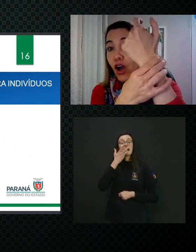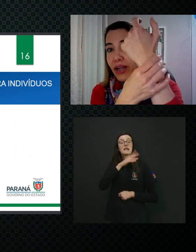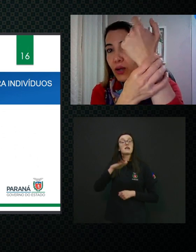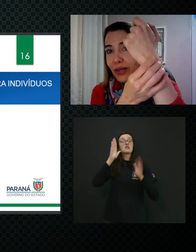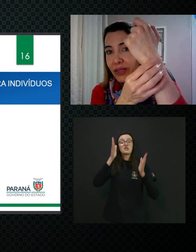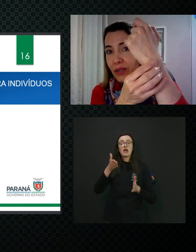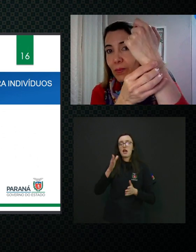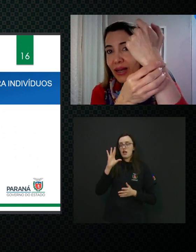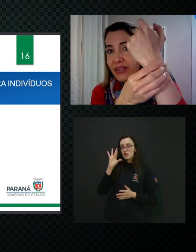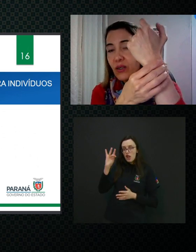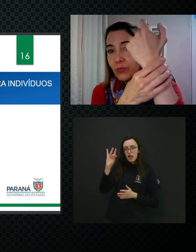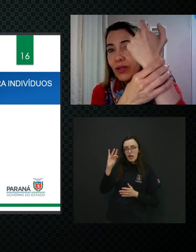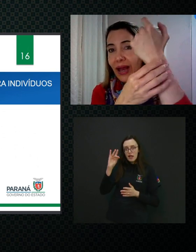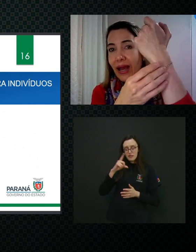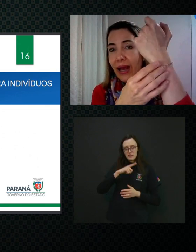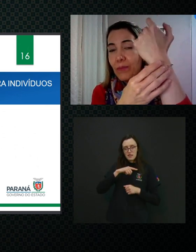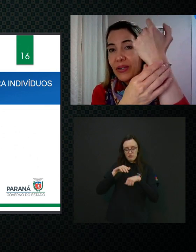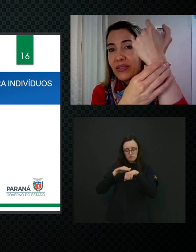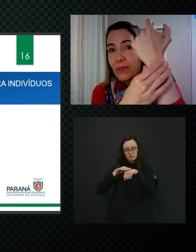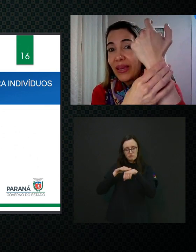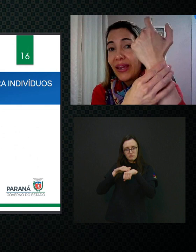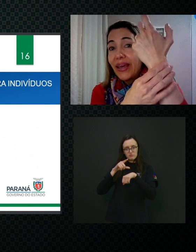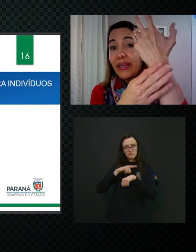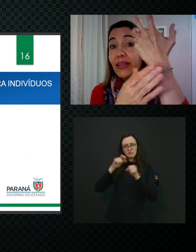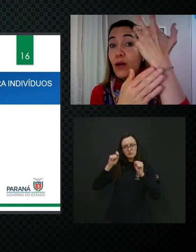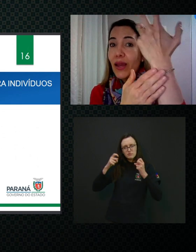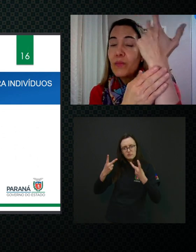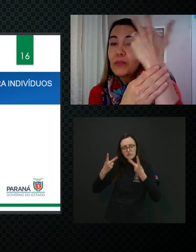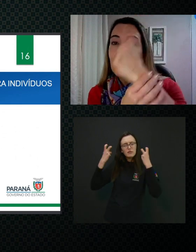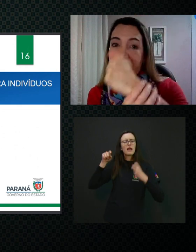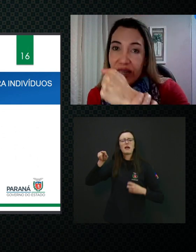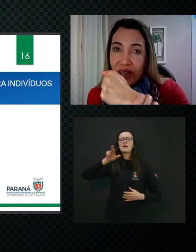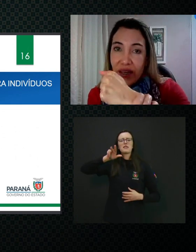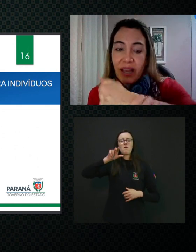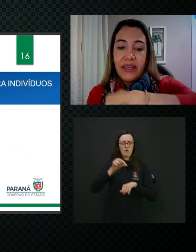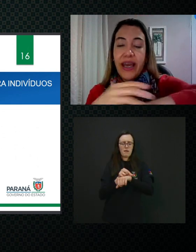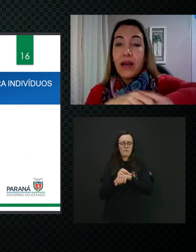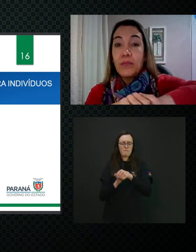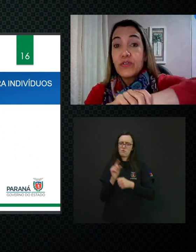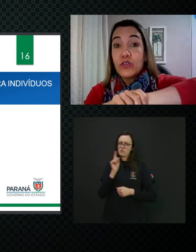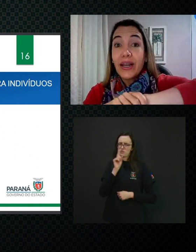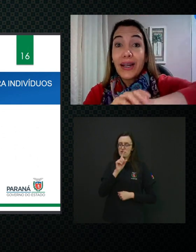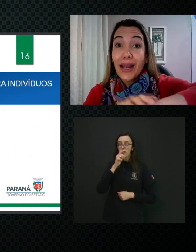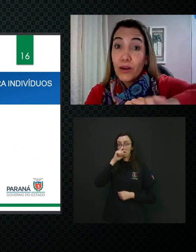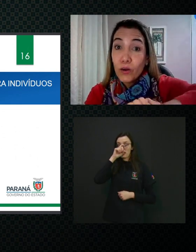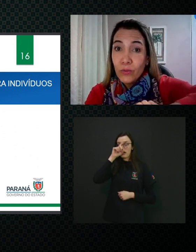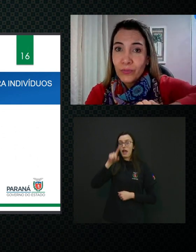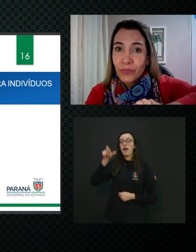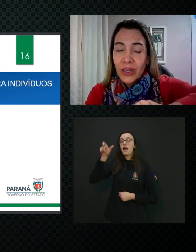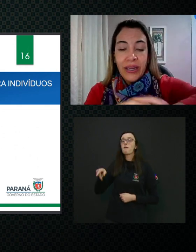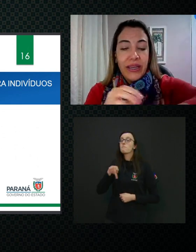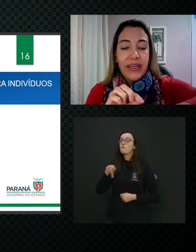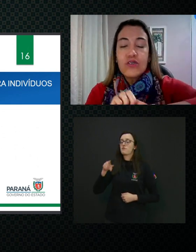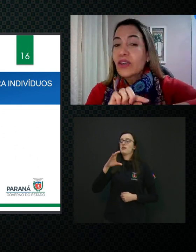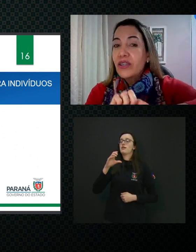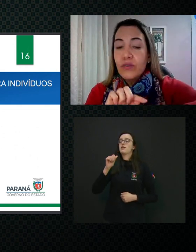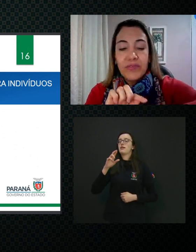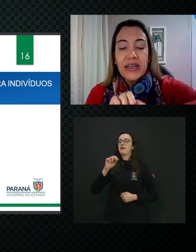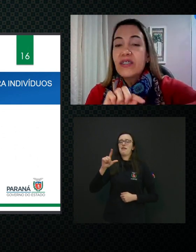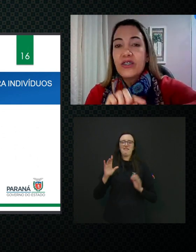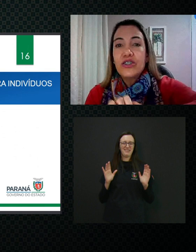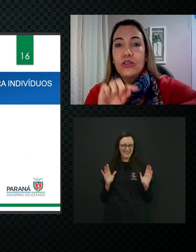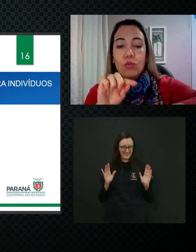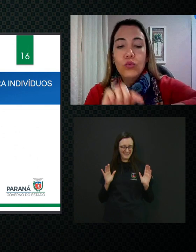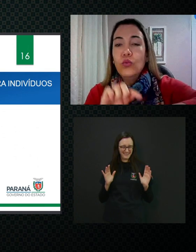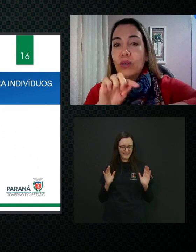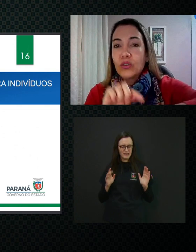tocam aqui e passam a perceber que não é uma pulseirinha. Aqui é a professora Carol. Isso aqui não